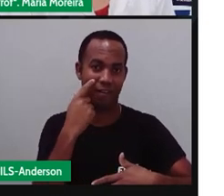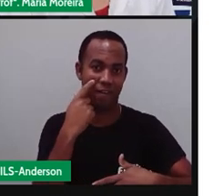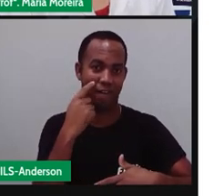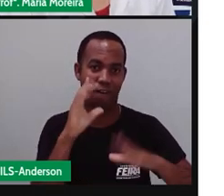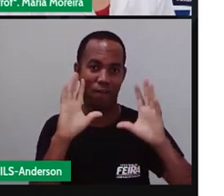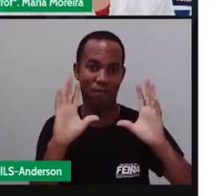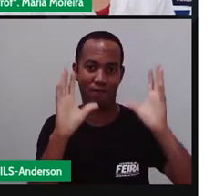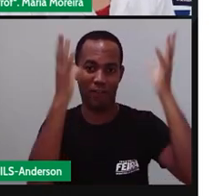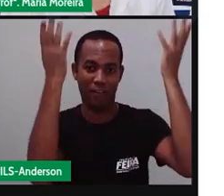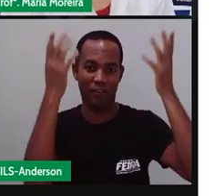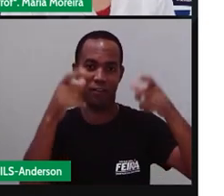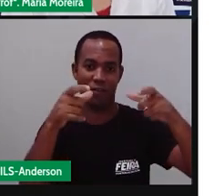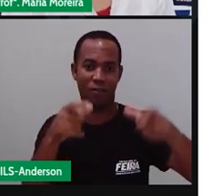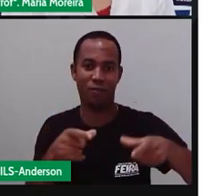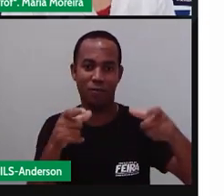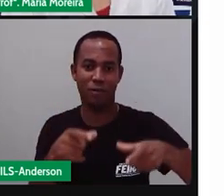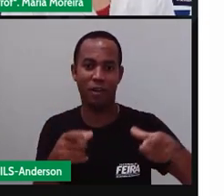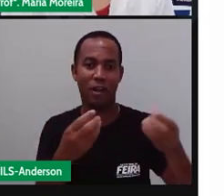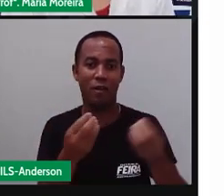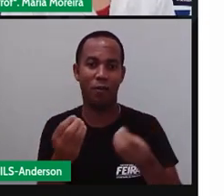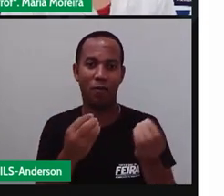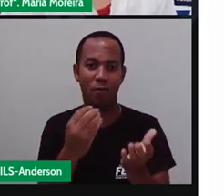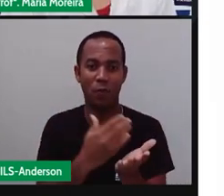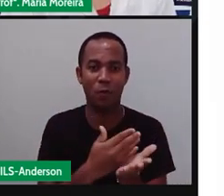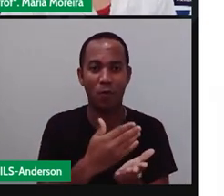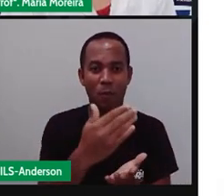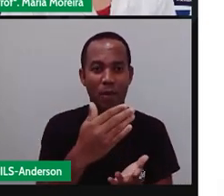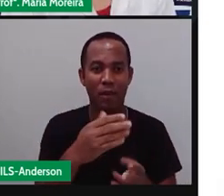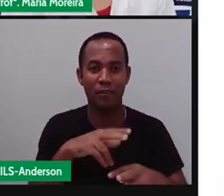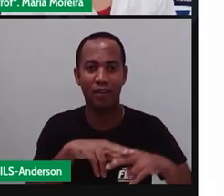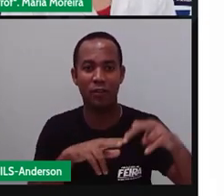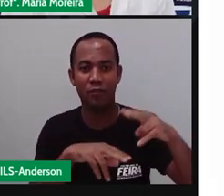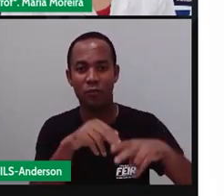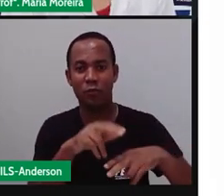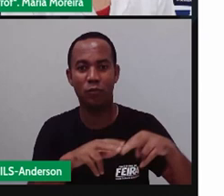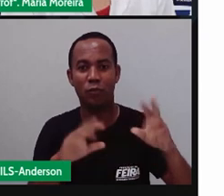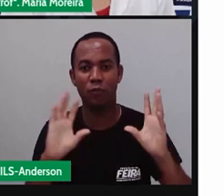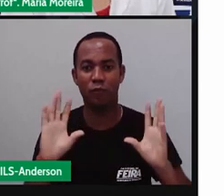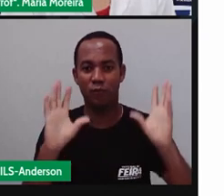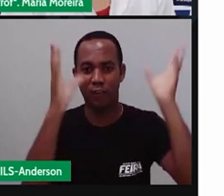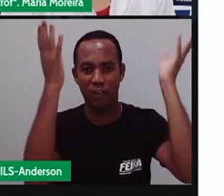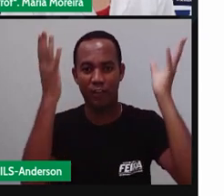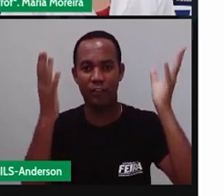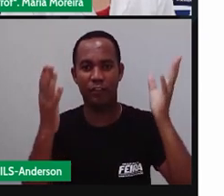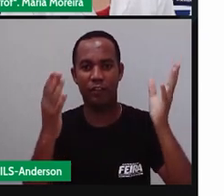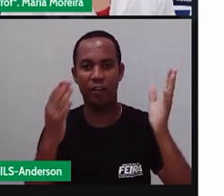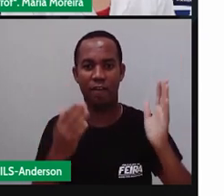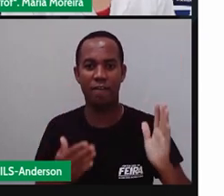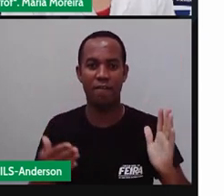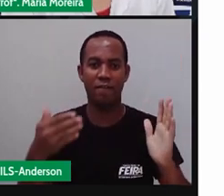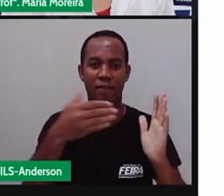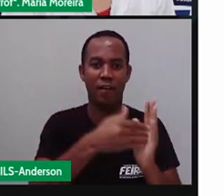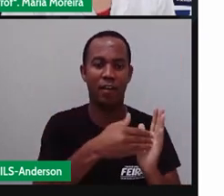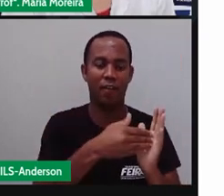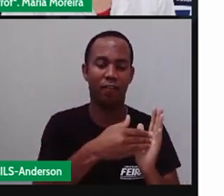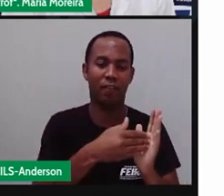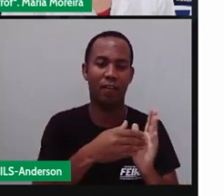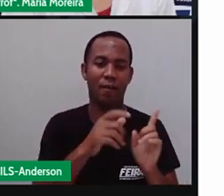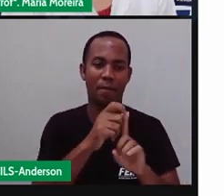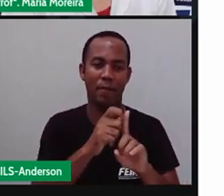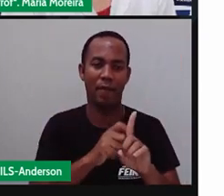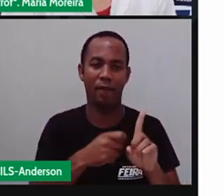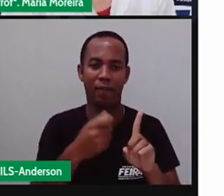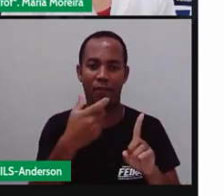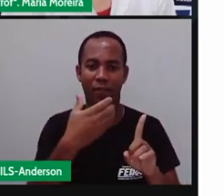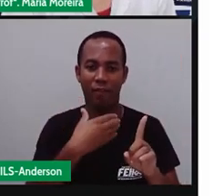festa junina na região norte começa em junho, mas os festejos em relação aos santos vão até dezembro,